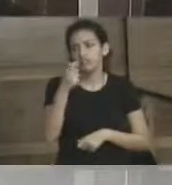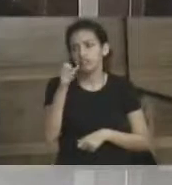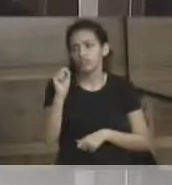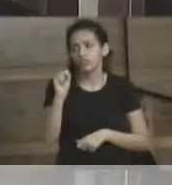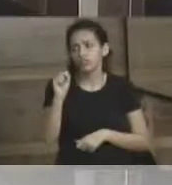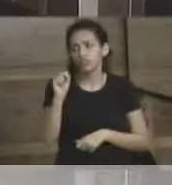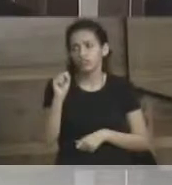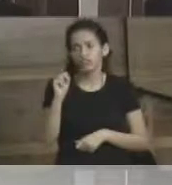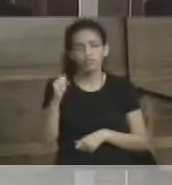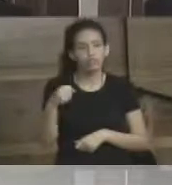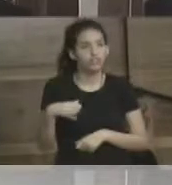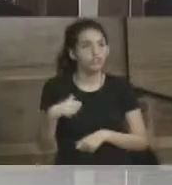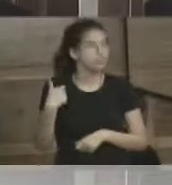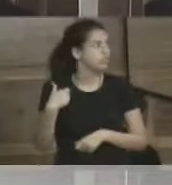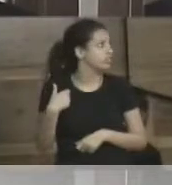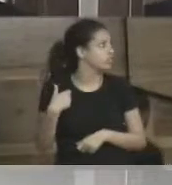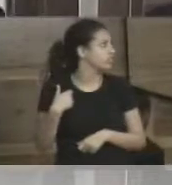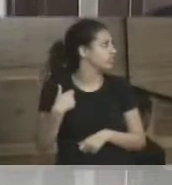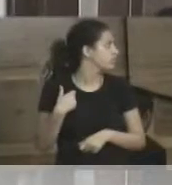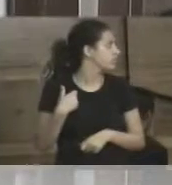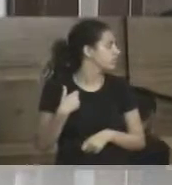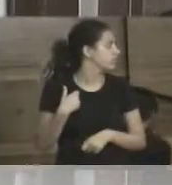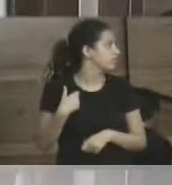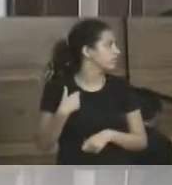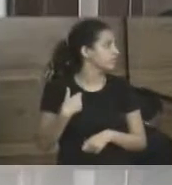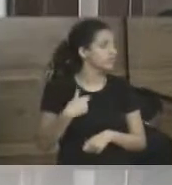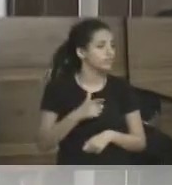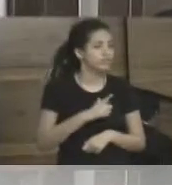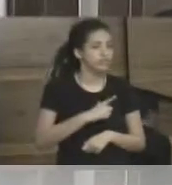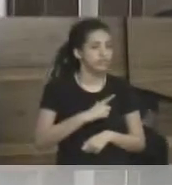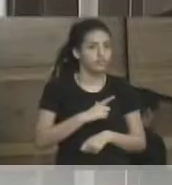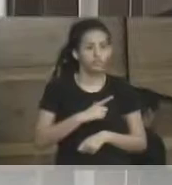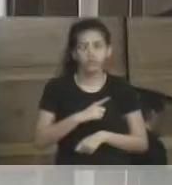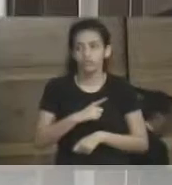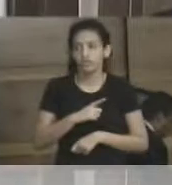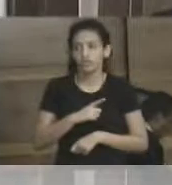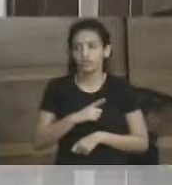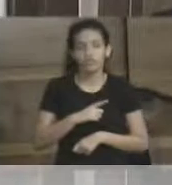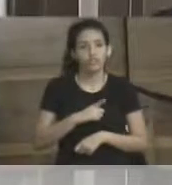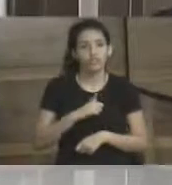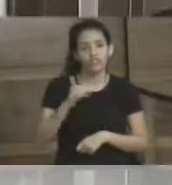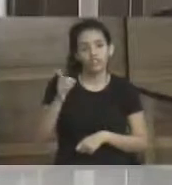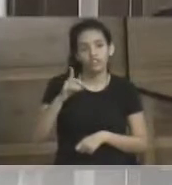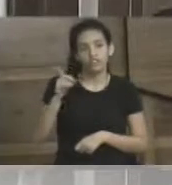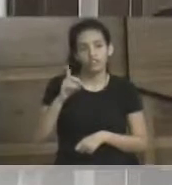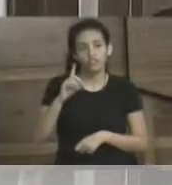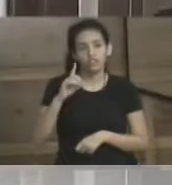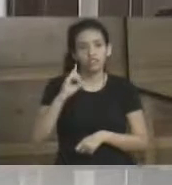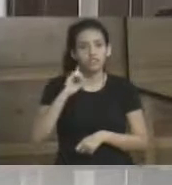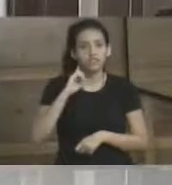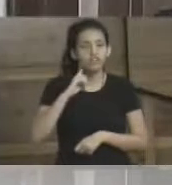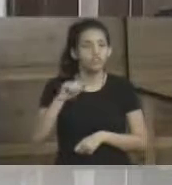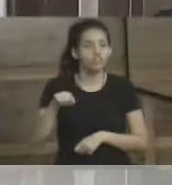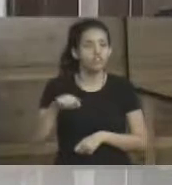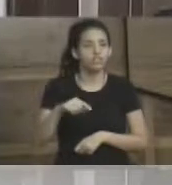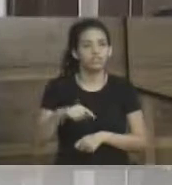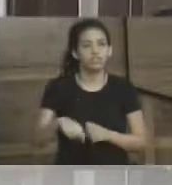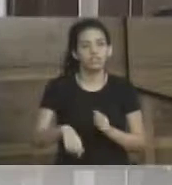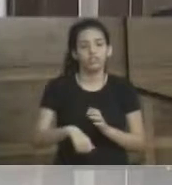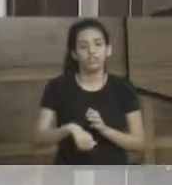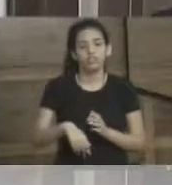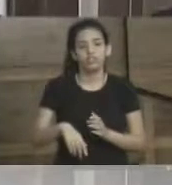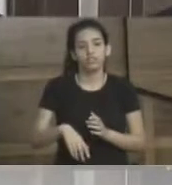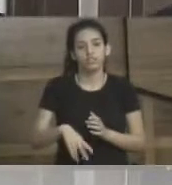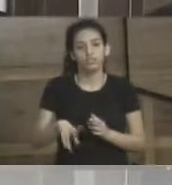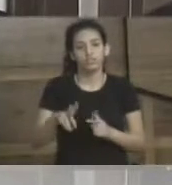anos, idade do Jedi, e ele teve, ele também foi, lá na cidade dele, ele também foi a primeira eleição dele,